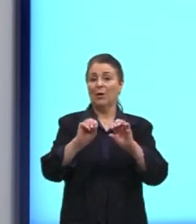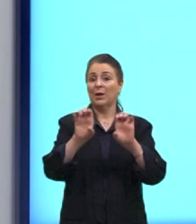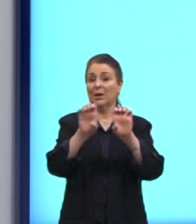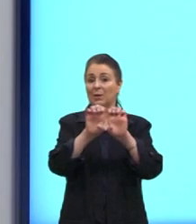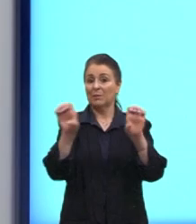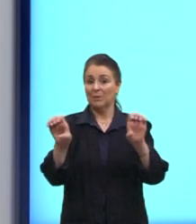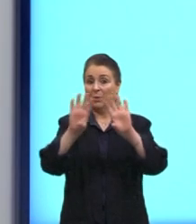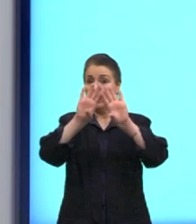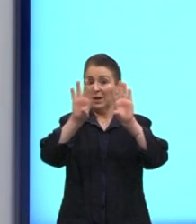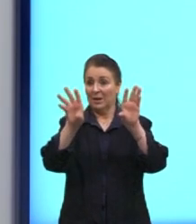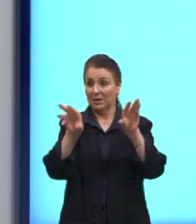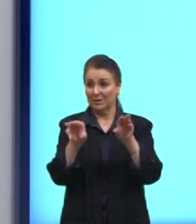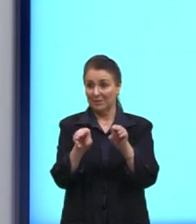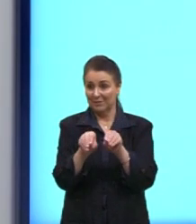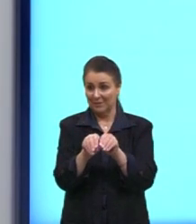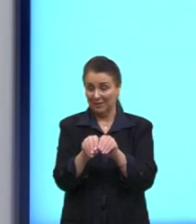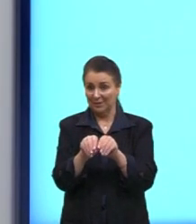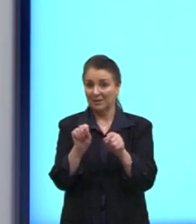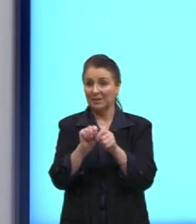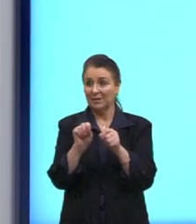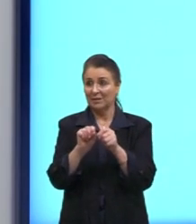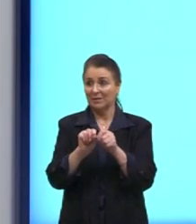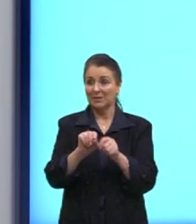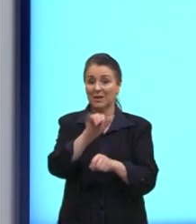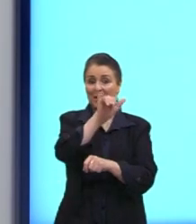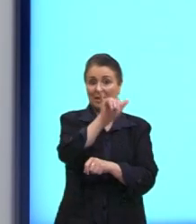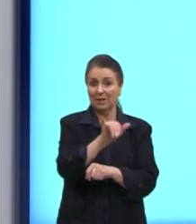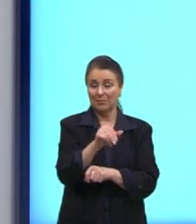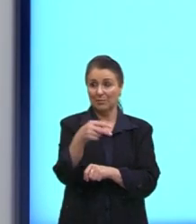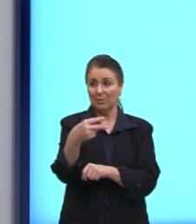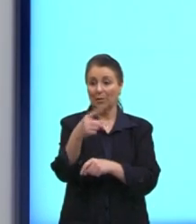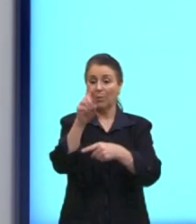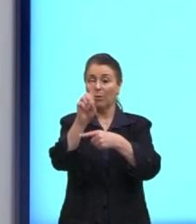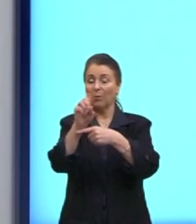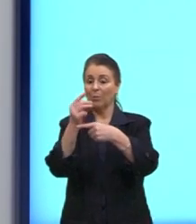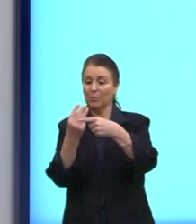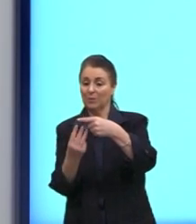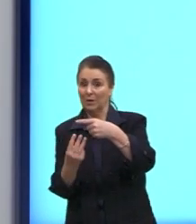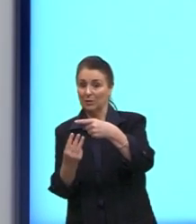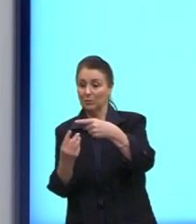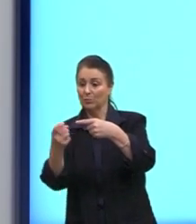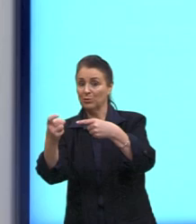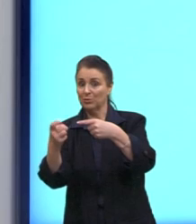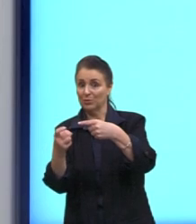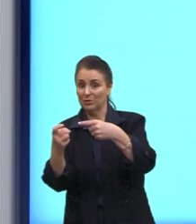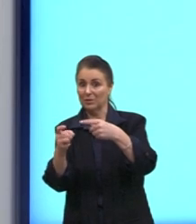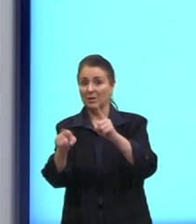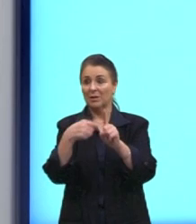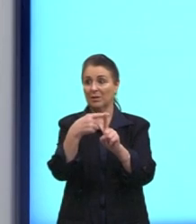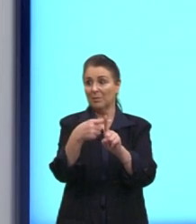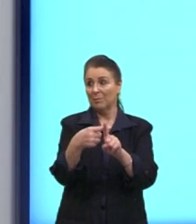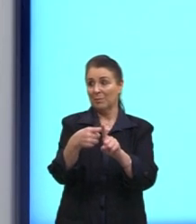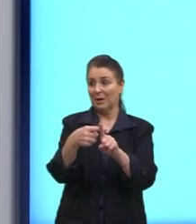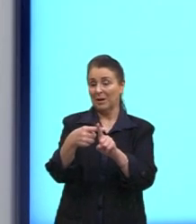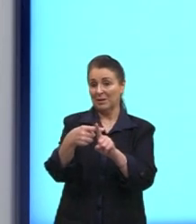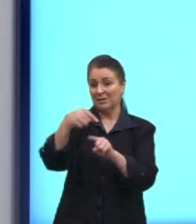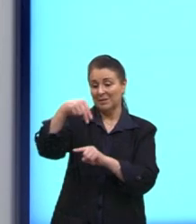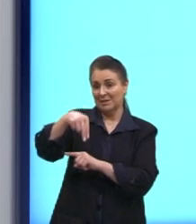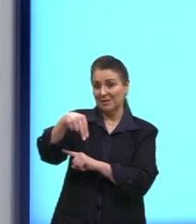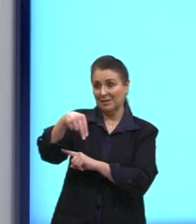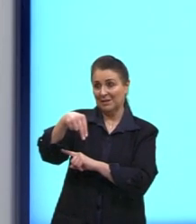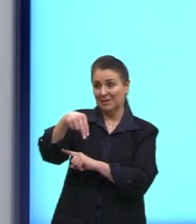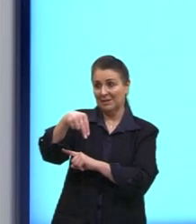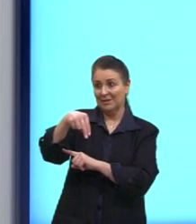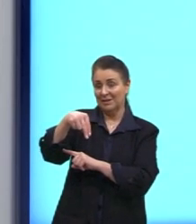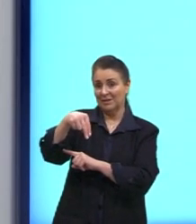que a gente montou até agora então y é igual a 1 terço de x mais n e nós vamos